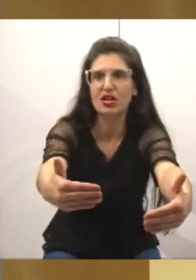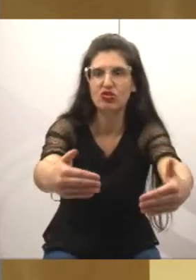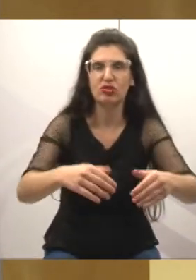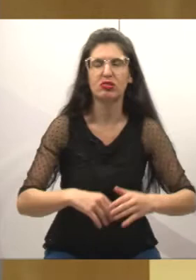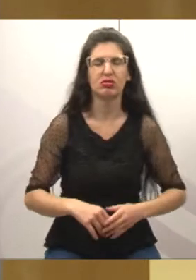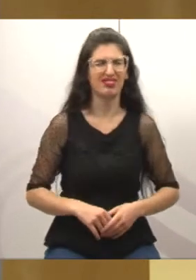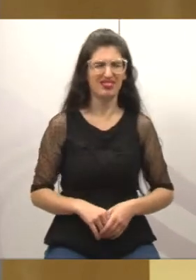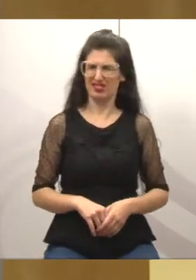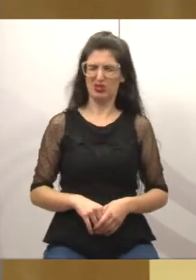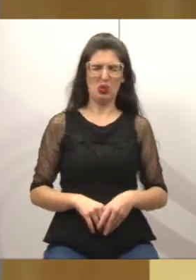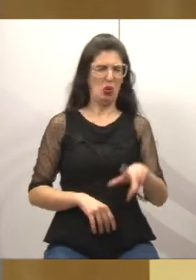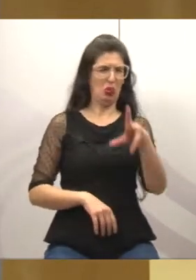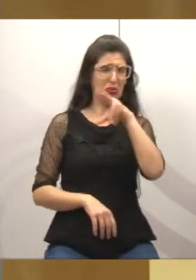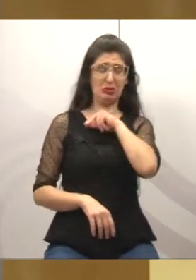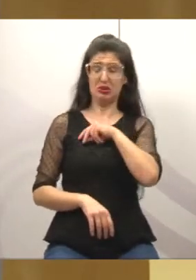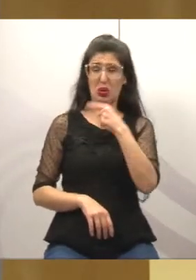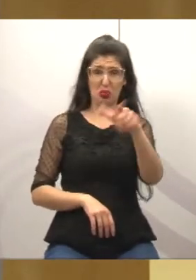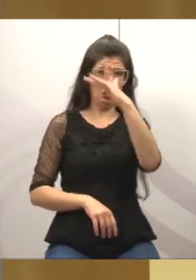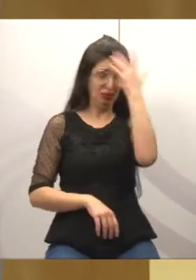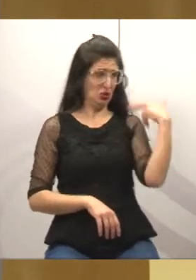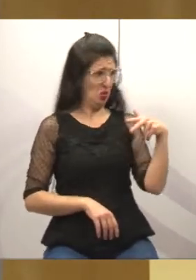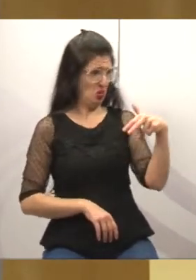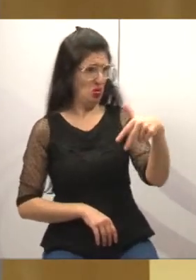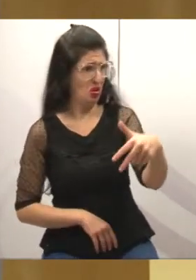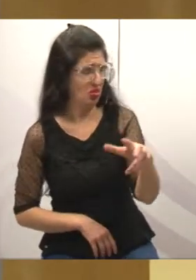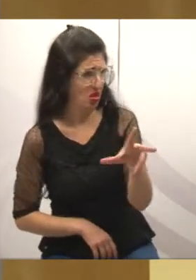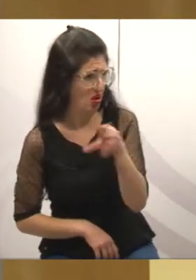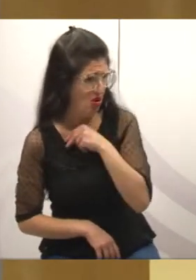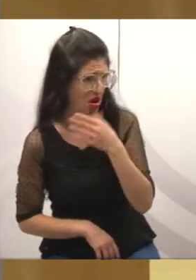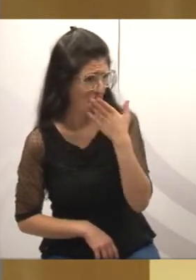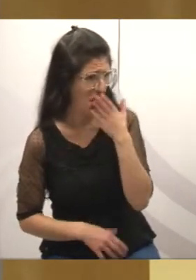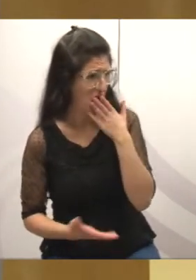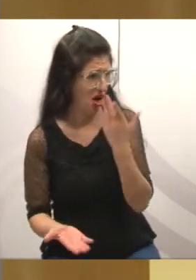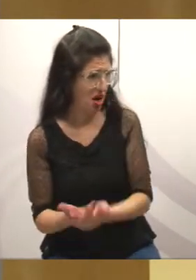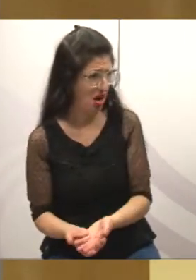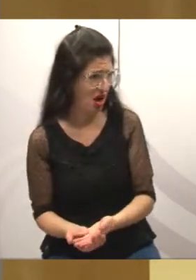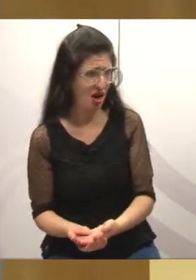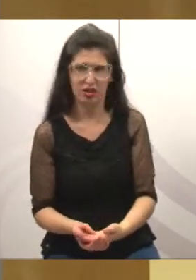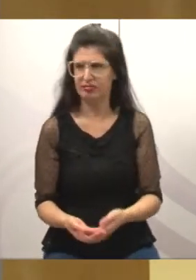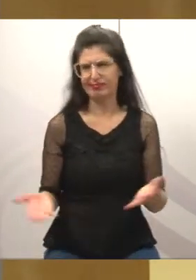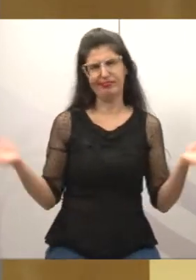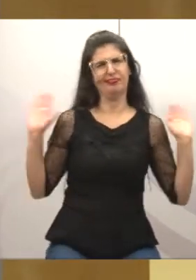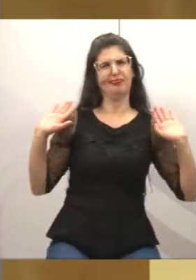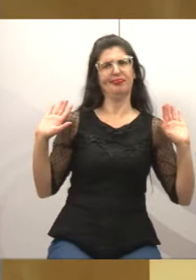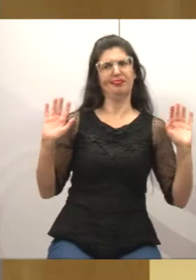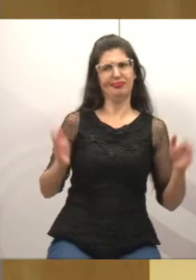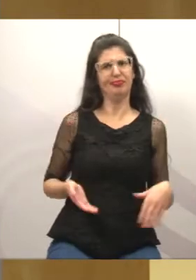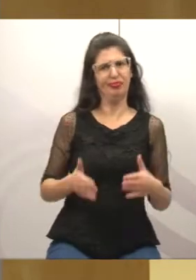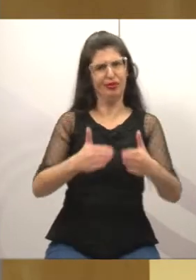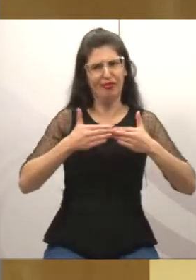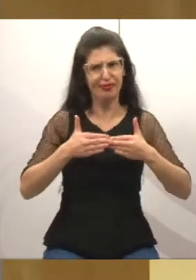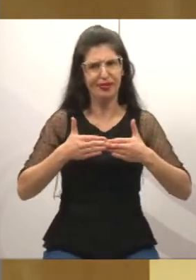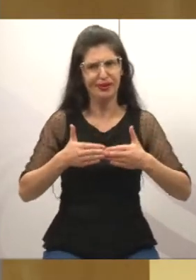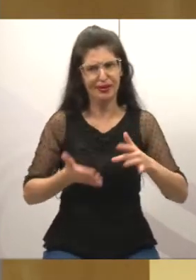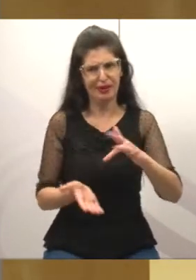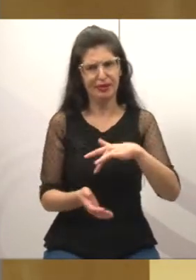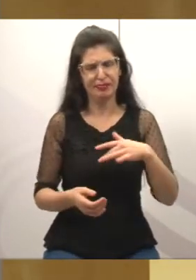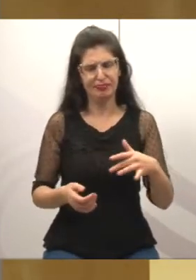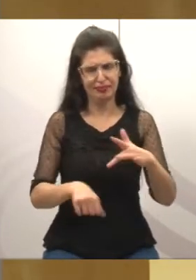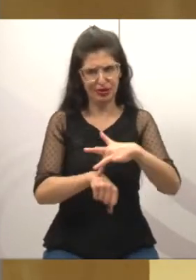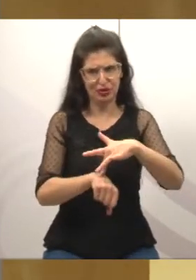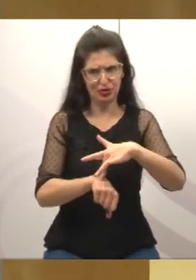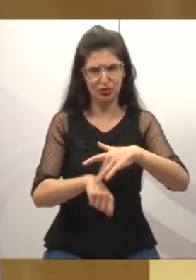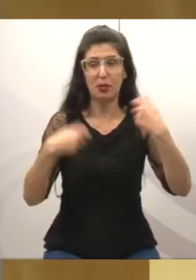Qual que é a sugestão? Todos os leves é possível fazer isso. É necessário fazer um recuo, como esse recuo?